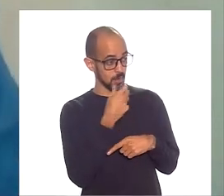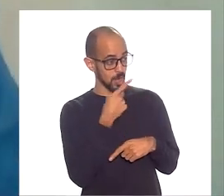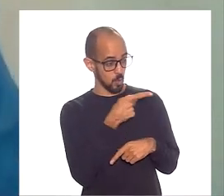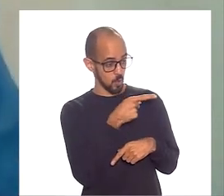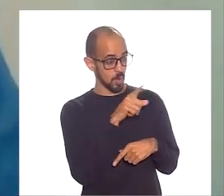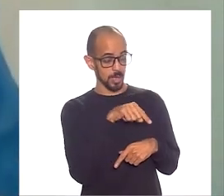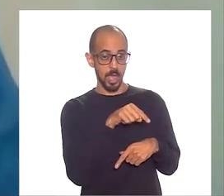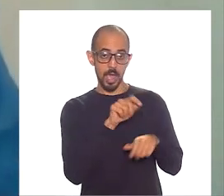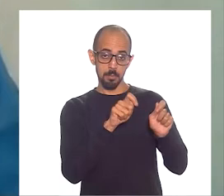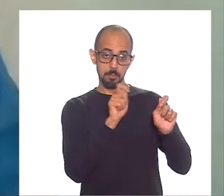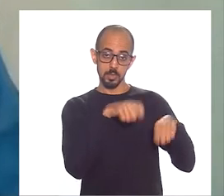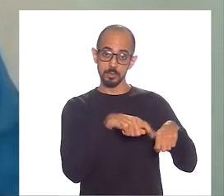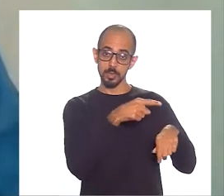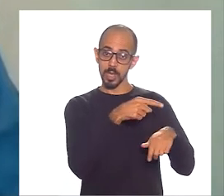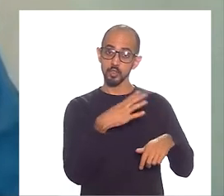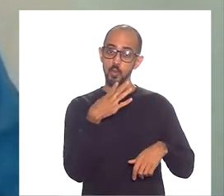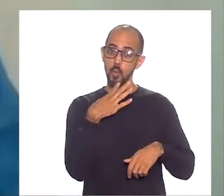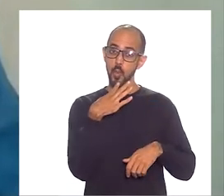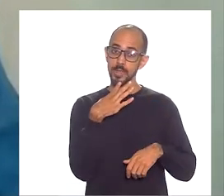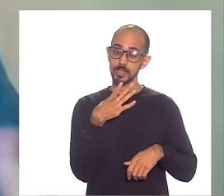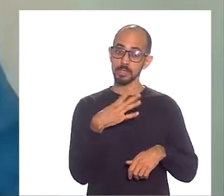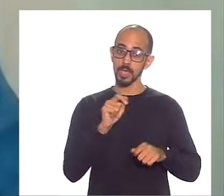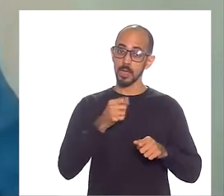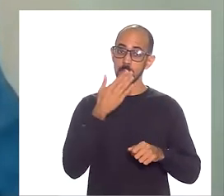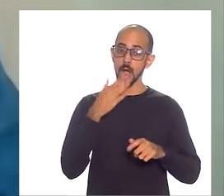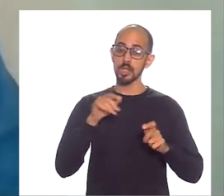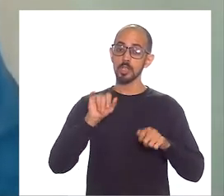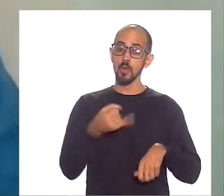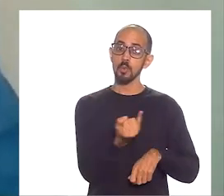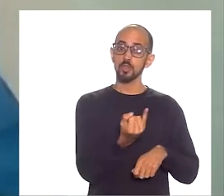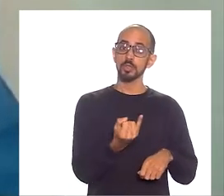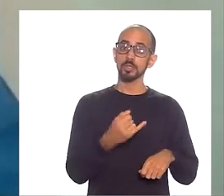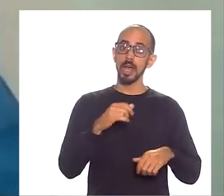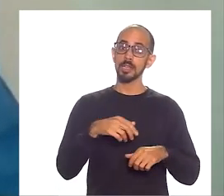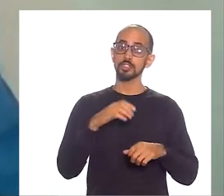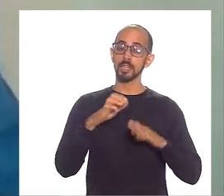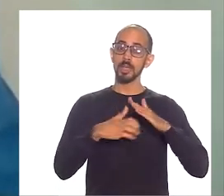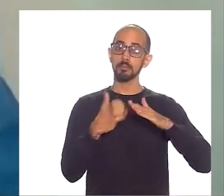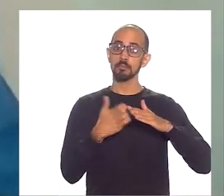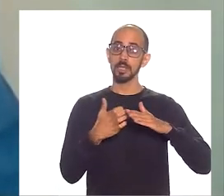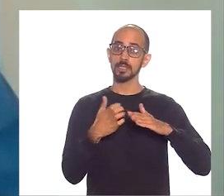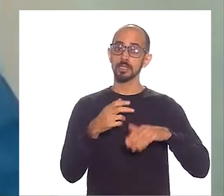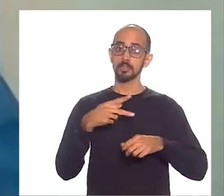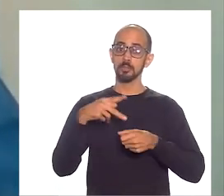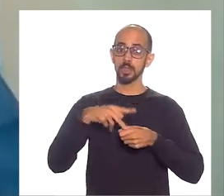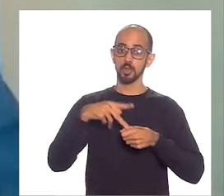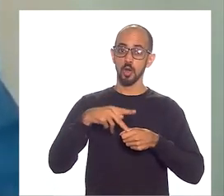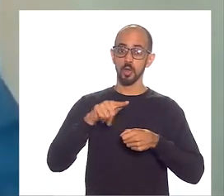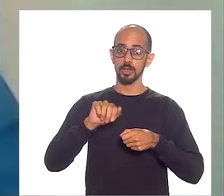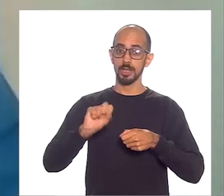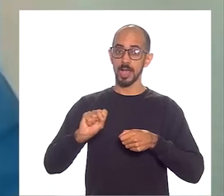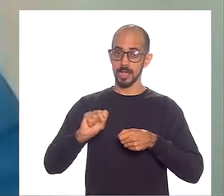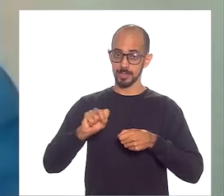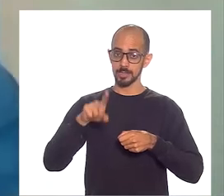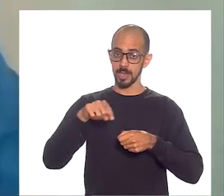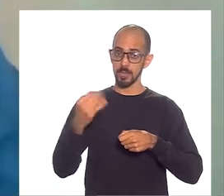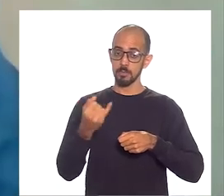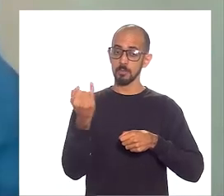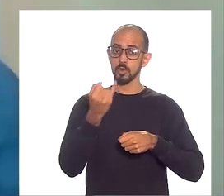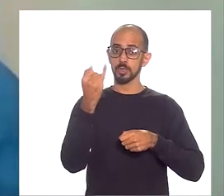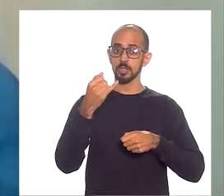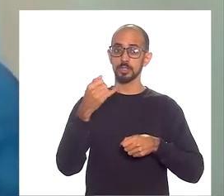possibilidade de conhecer quais são as oportunidades que a própria indústria do petróleo e gás, que é fundamental, o PIB